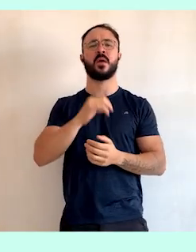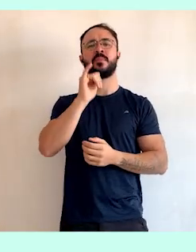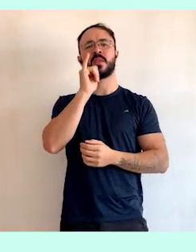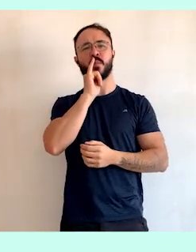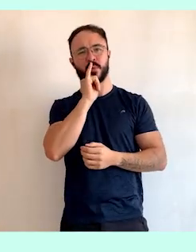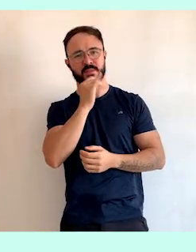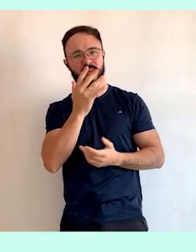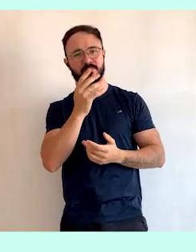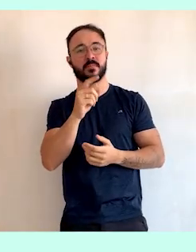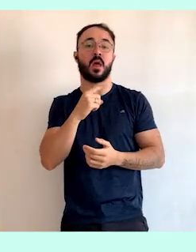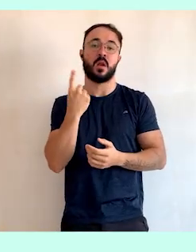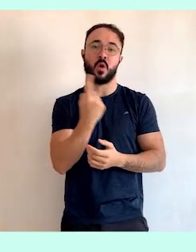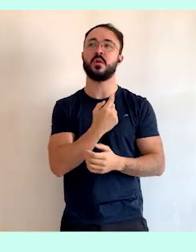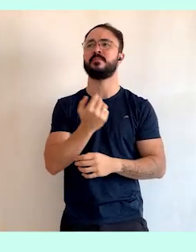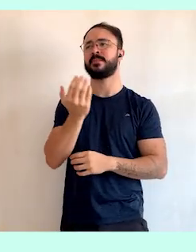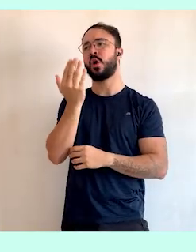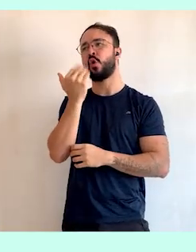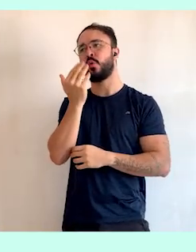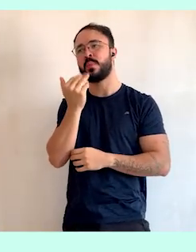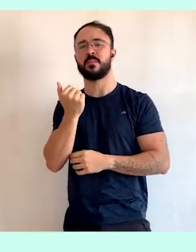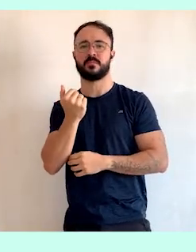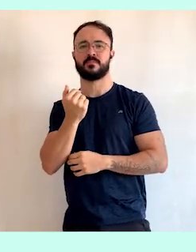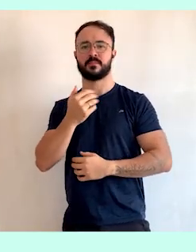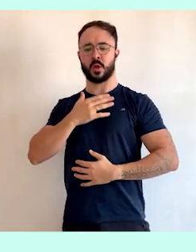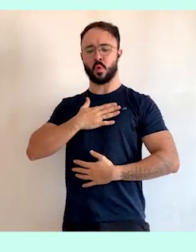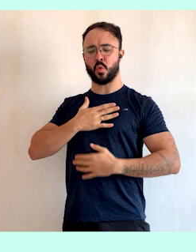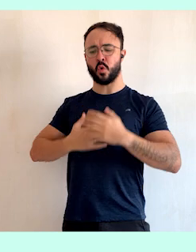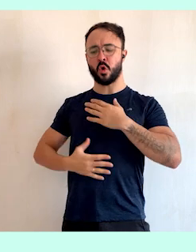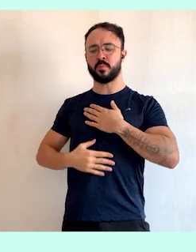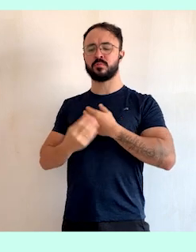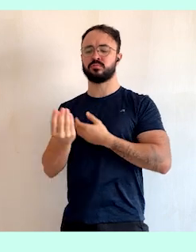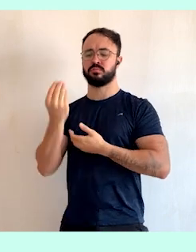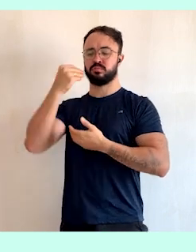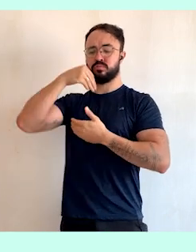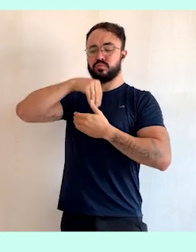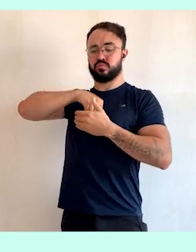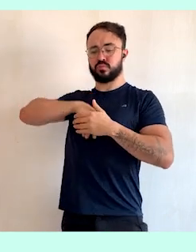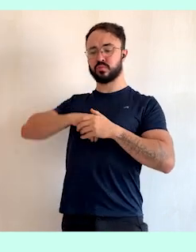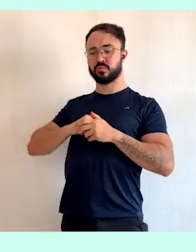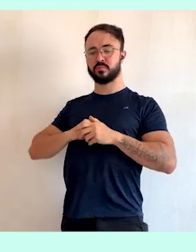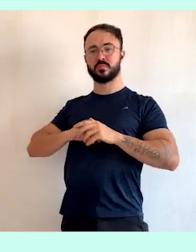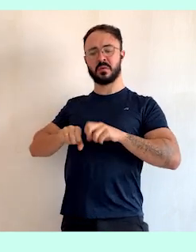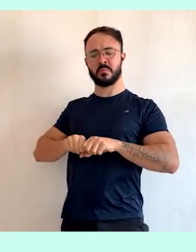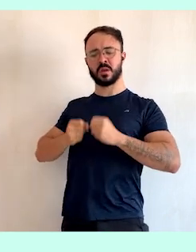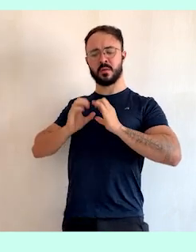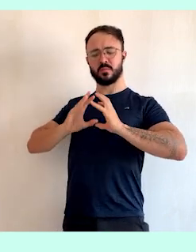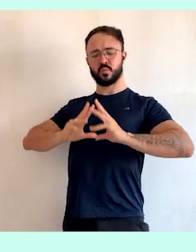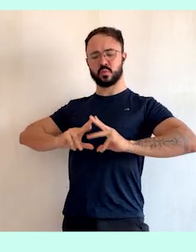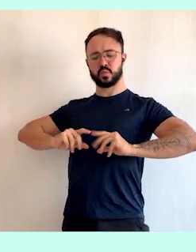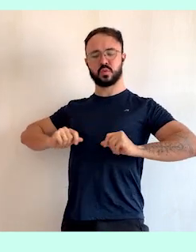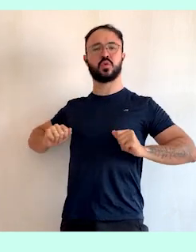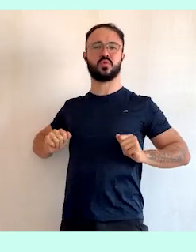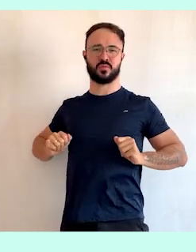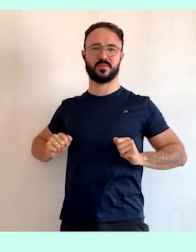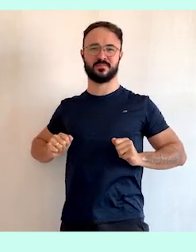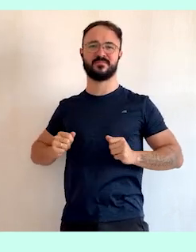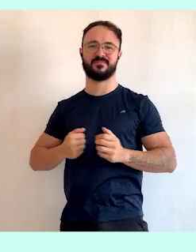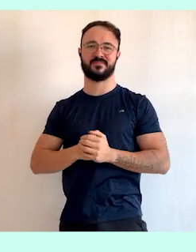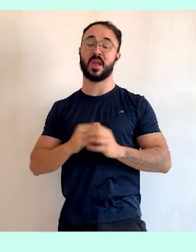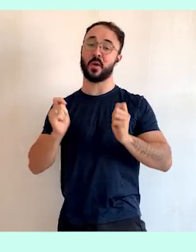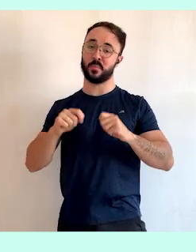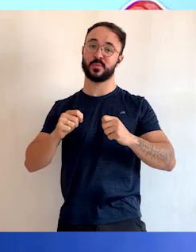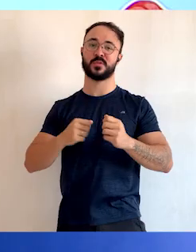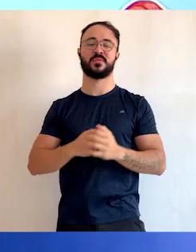alimentamos, vamos dissolver, vamos quebrar aquelas partes dos alimentos.